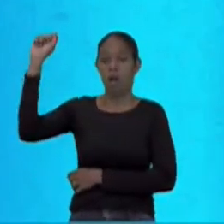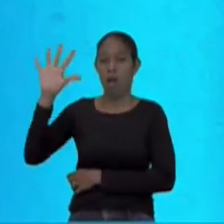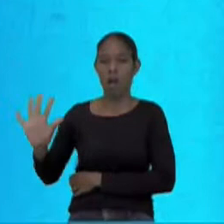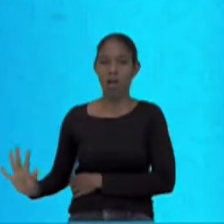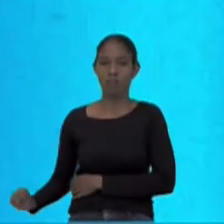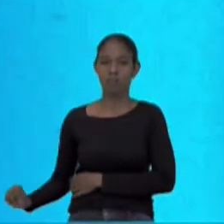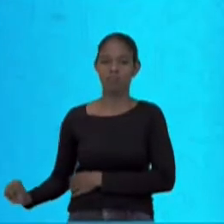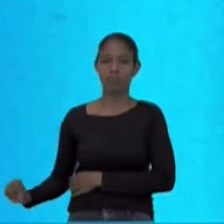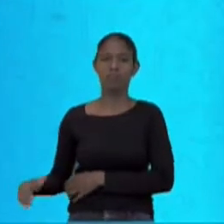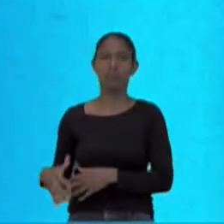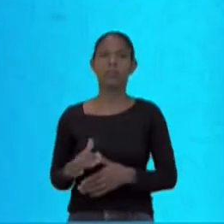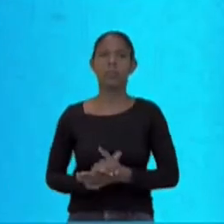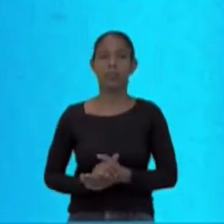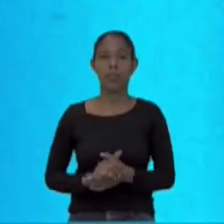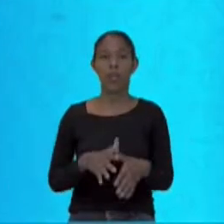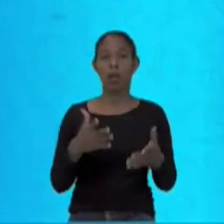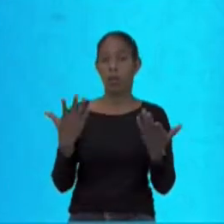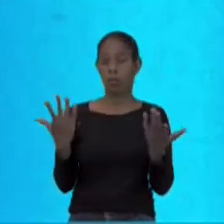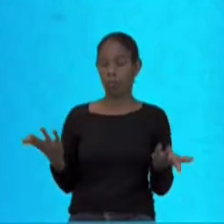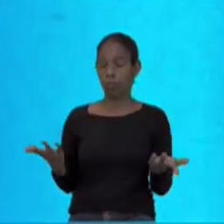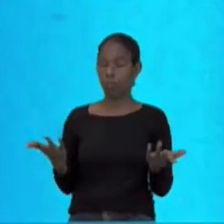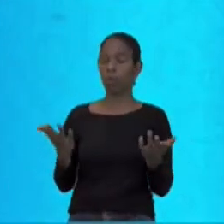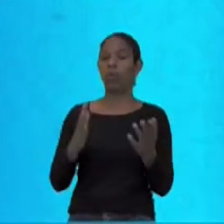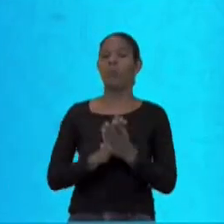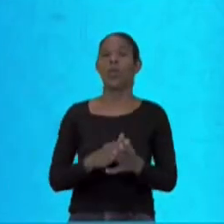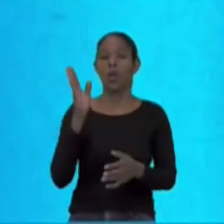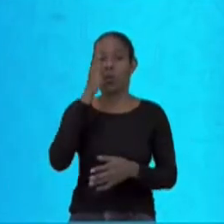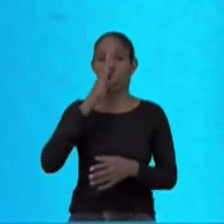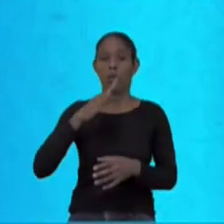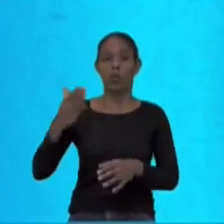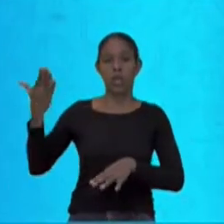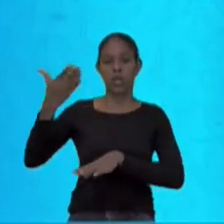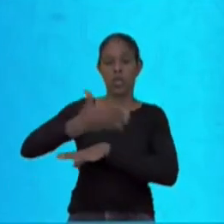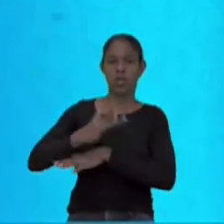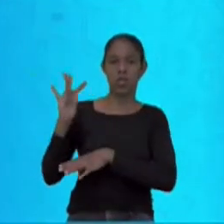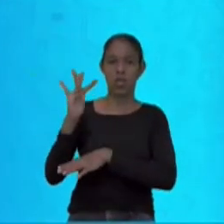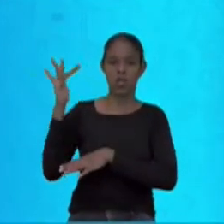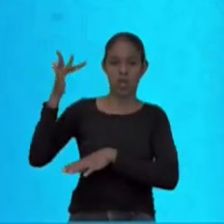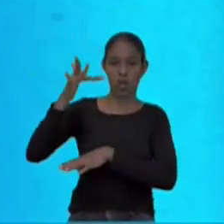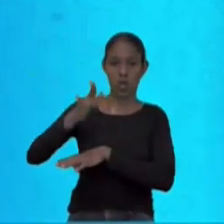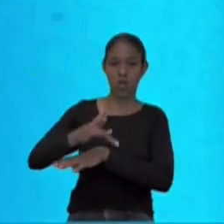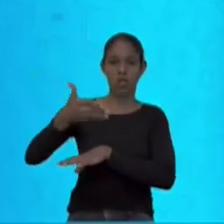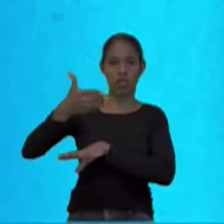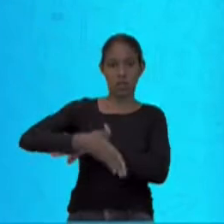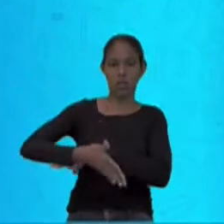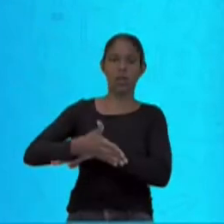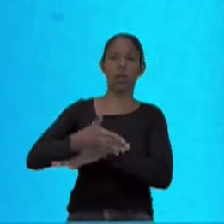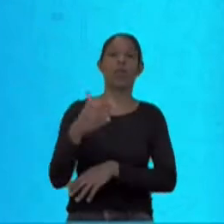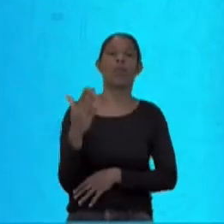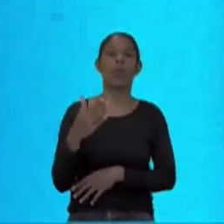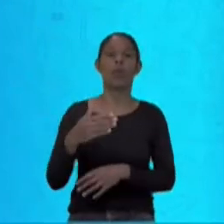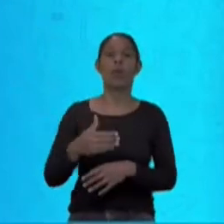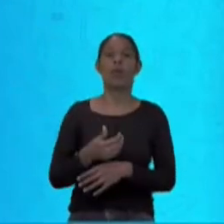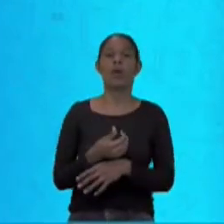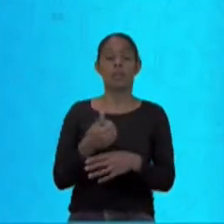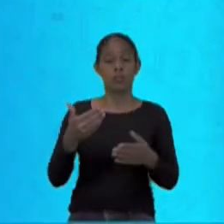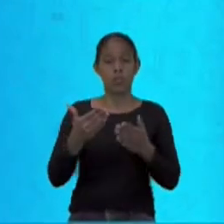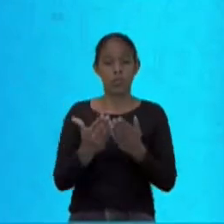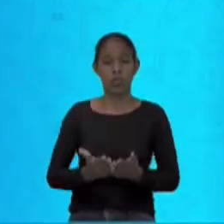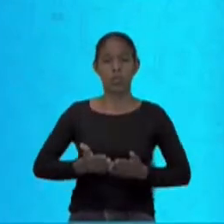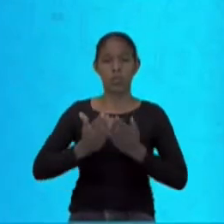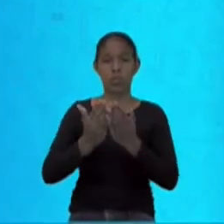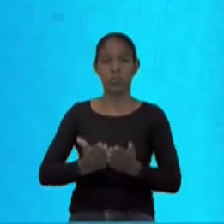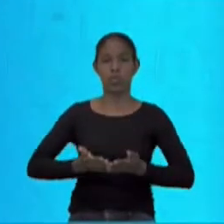que o Brasil teve a presença da Aedes aegypti especificamente quando veio os navios negreiros. E há quem diz também de que o navio